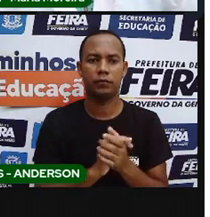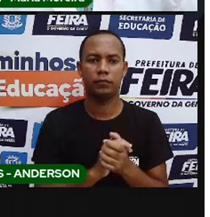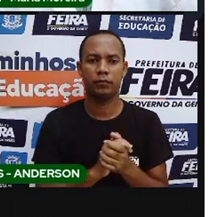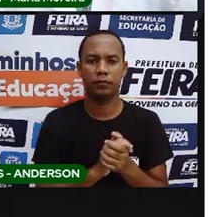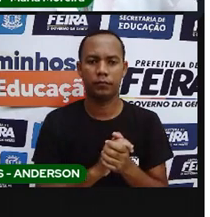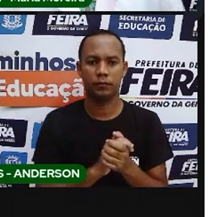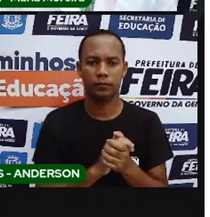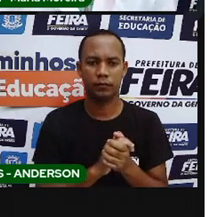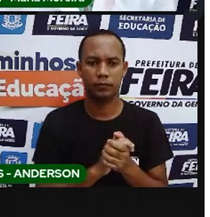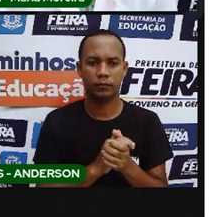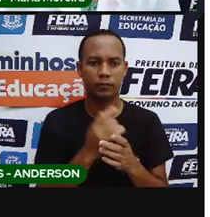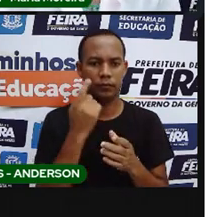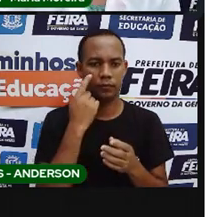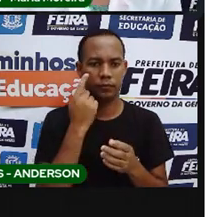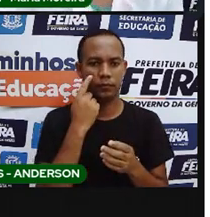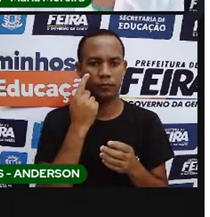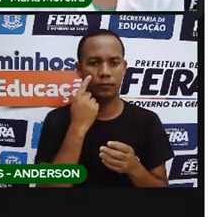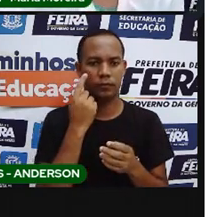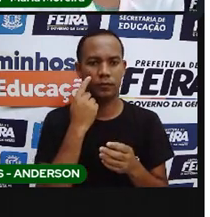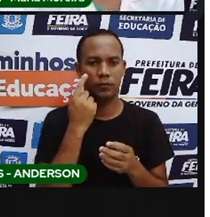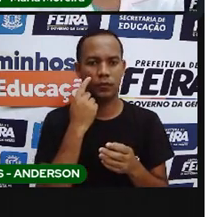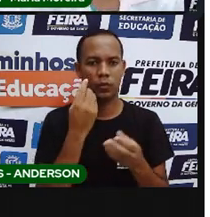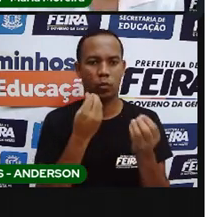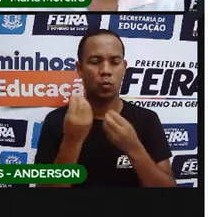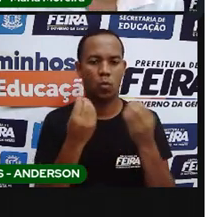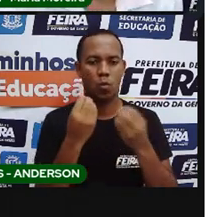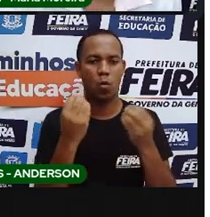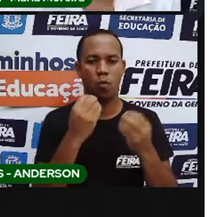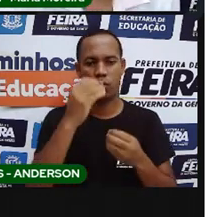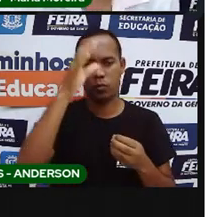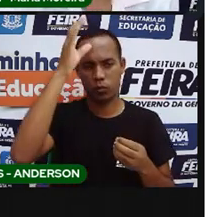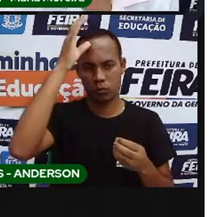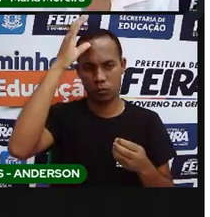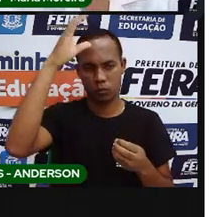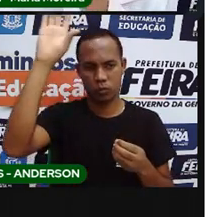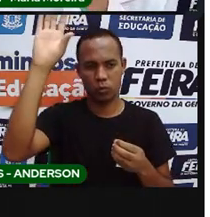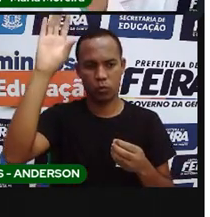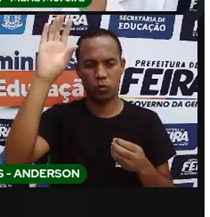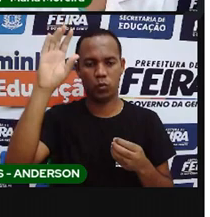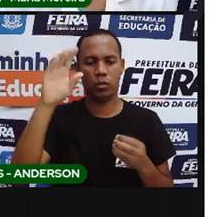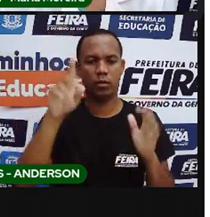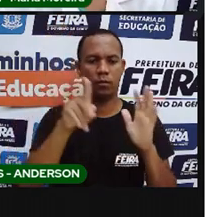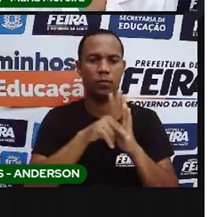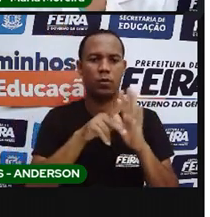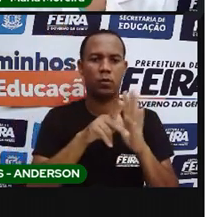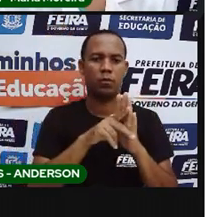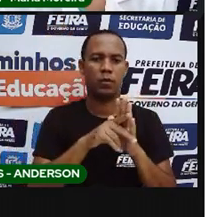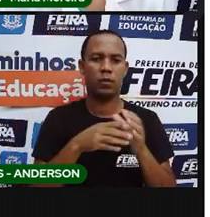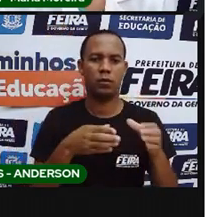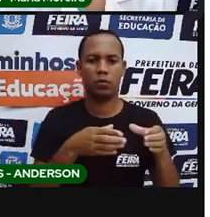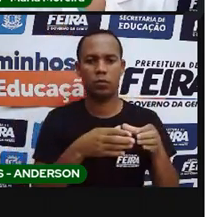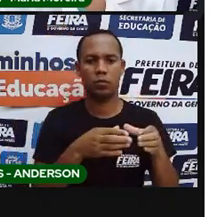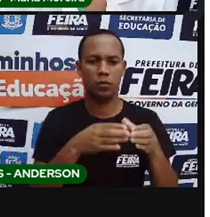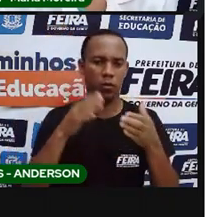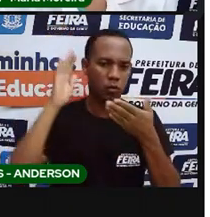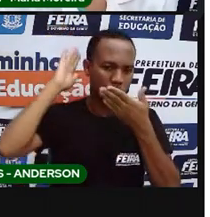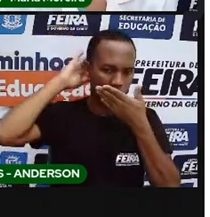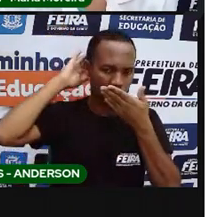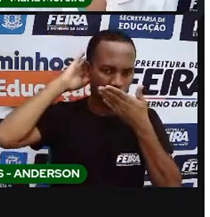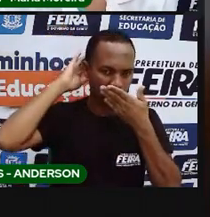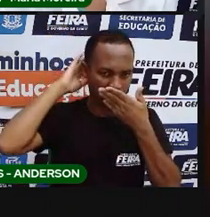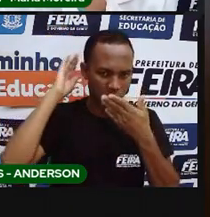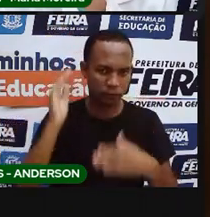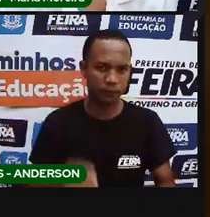Bom, os indígenas e a natureza, né? Vamos do lado desse vídeo aqui. Vamos lá. Só para